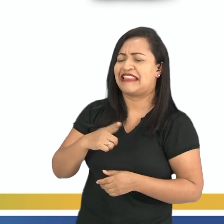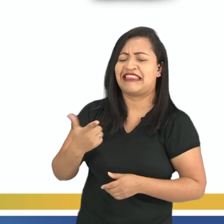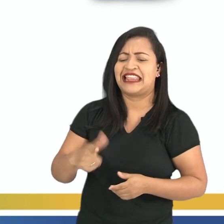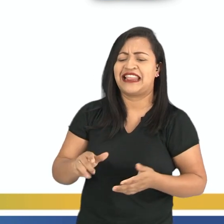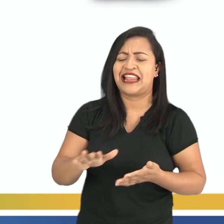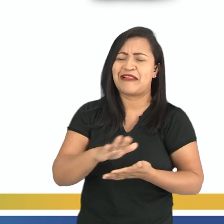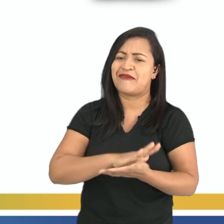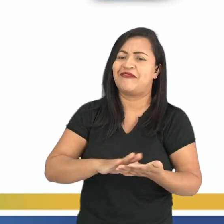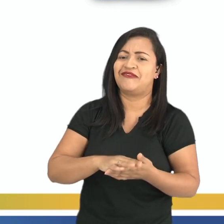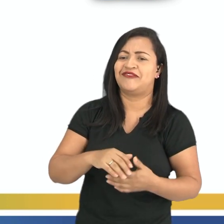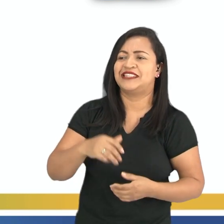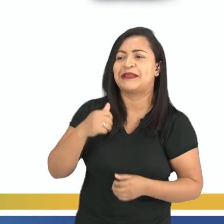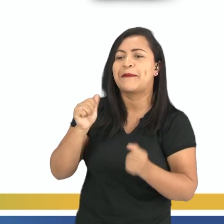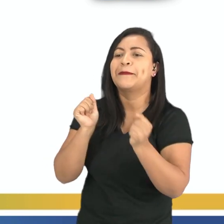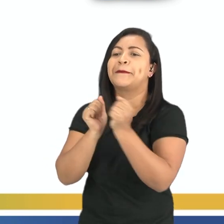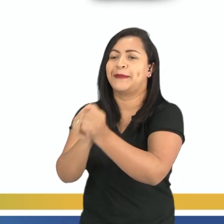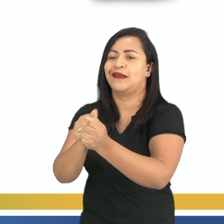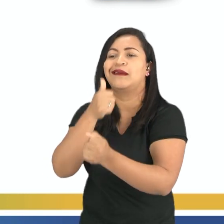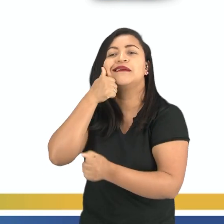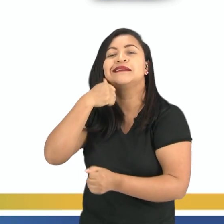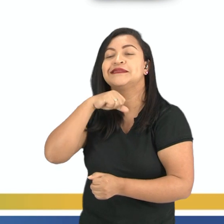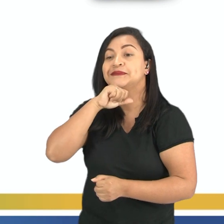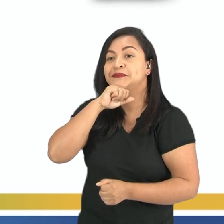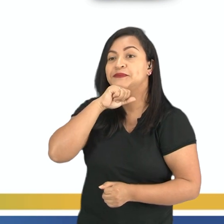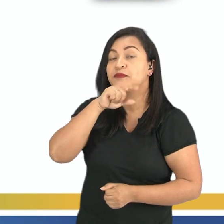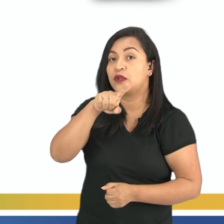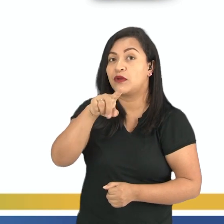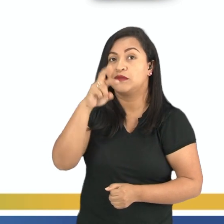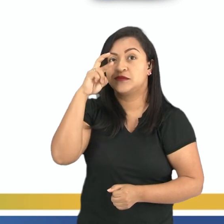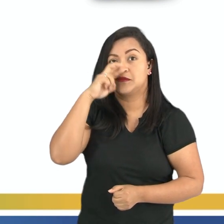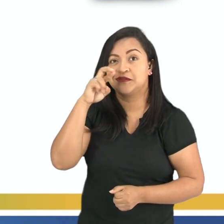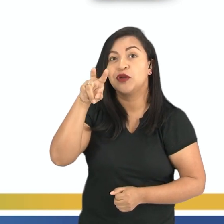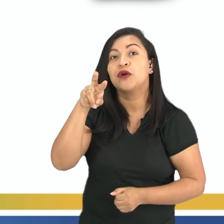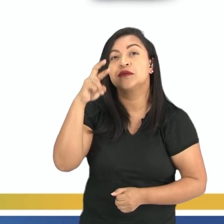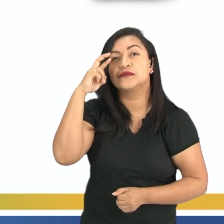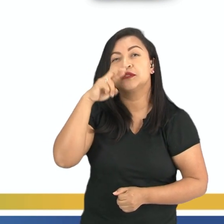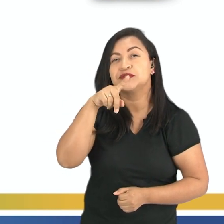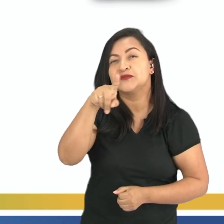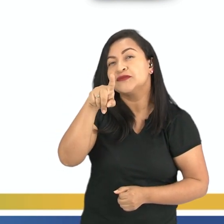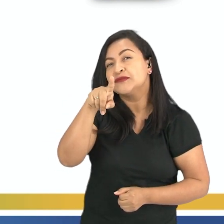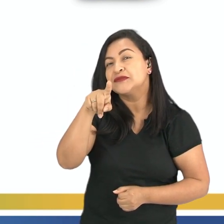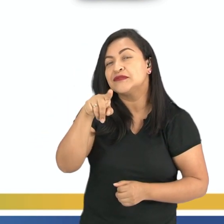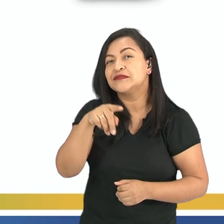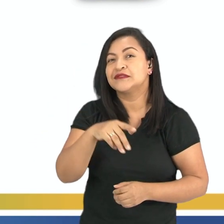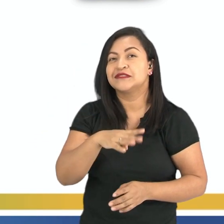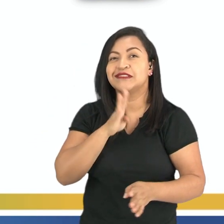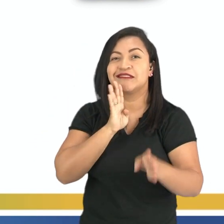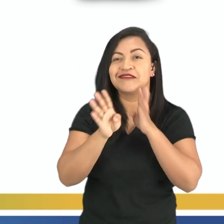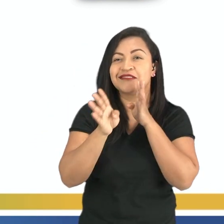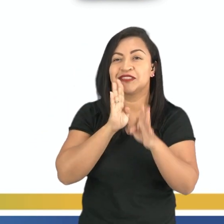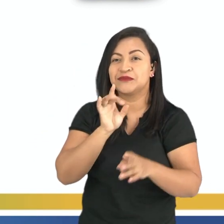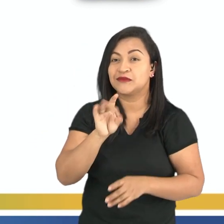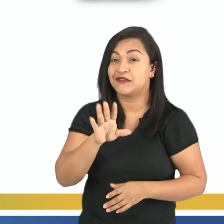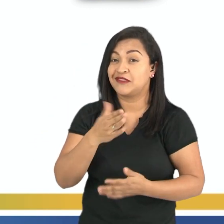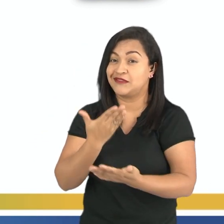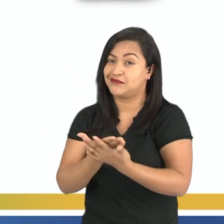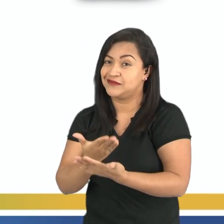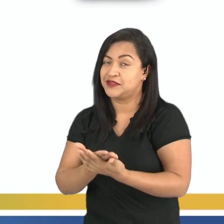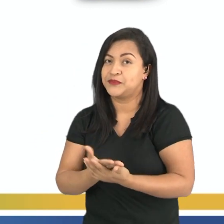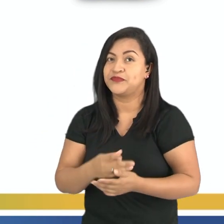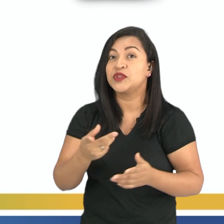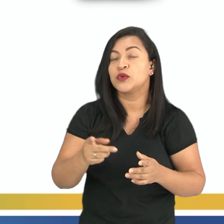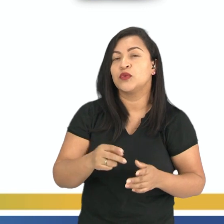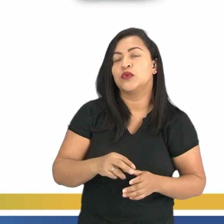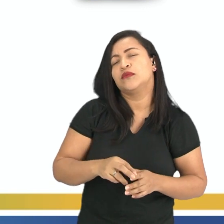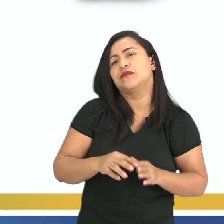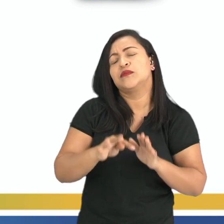Texto 2, só observando, você aí no Facebook, em vez de estar estudando. O gênero dos textos que